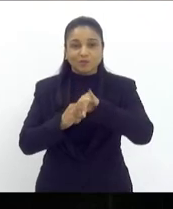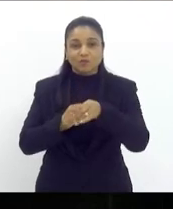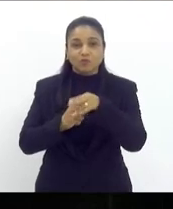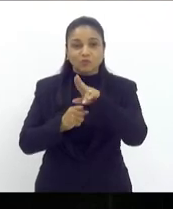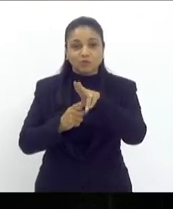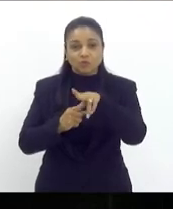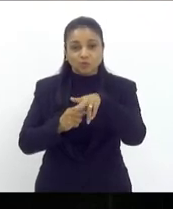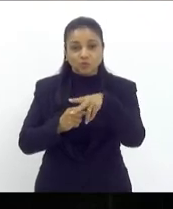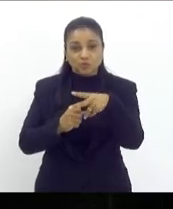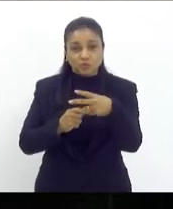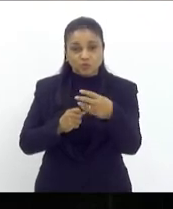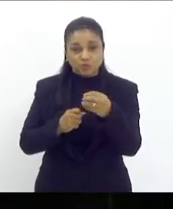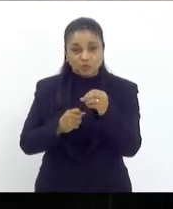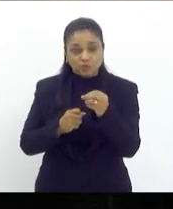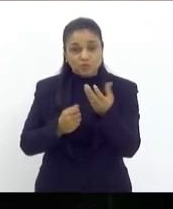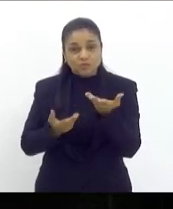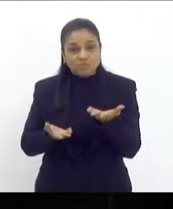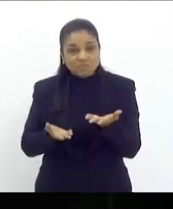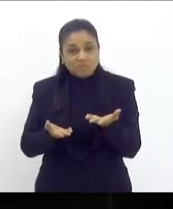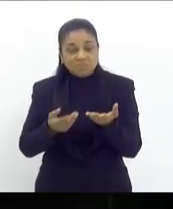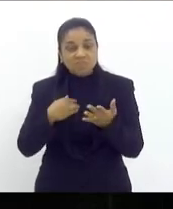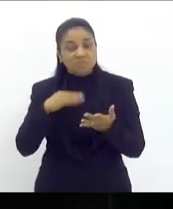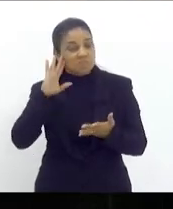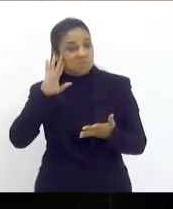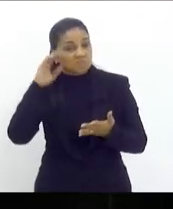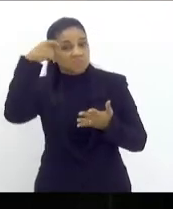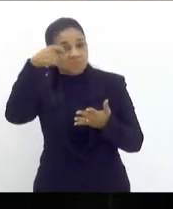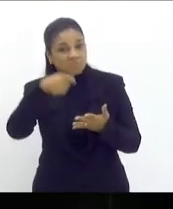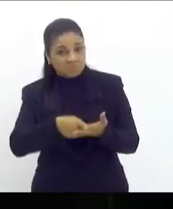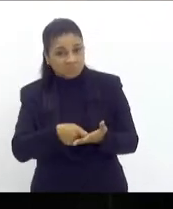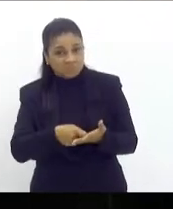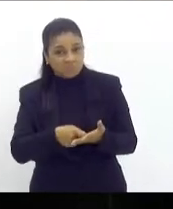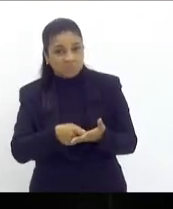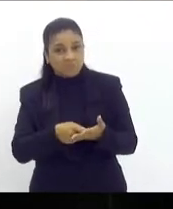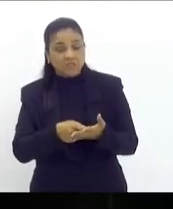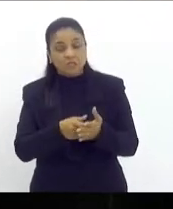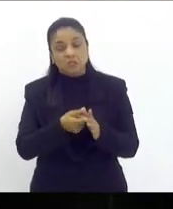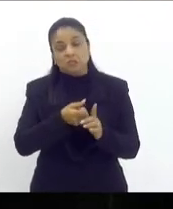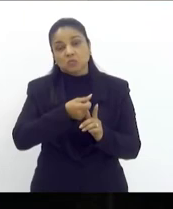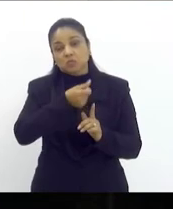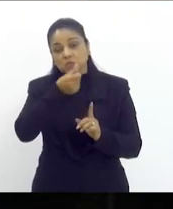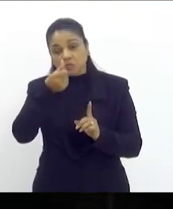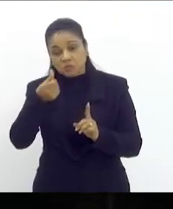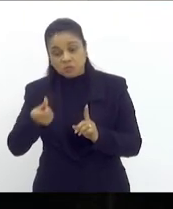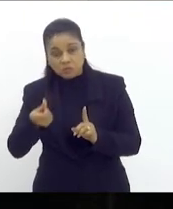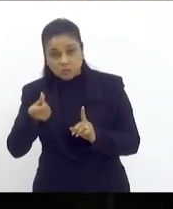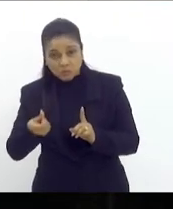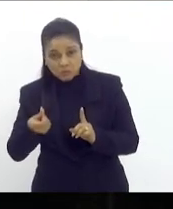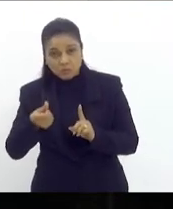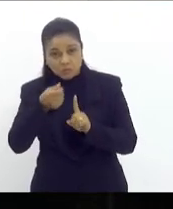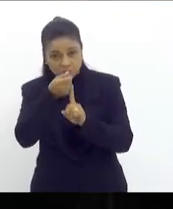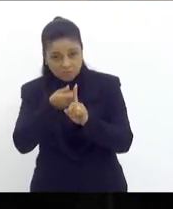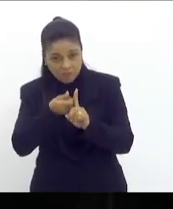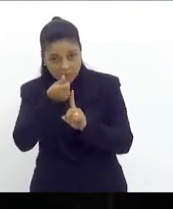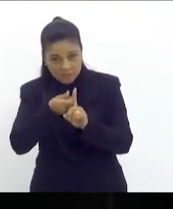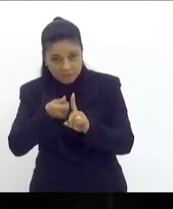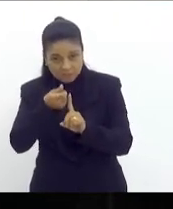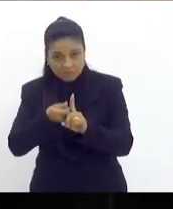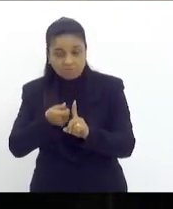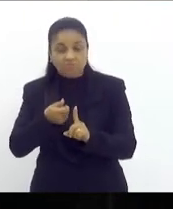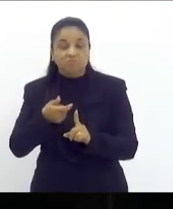esta decisão fez com que no segundo semestre 2022 de